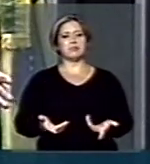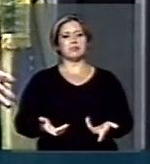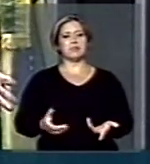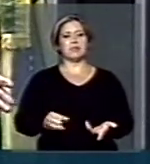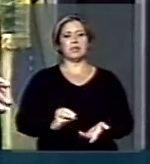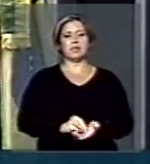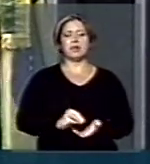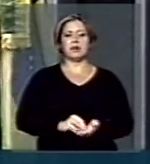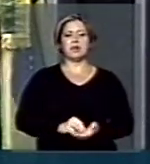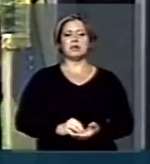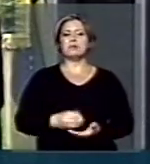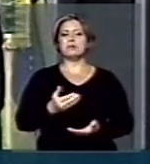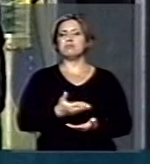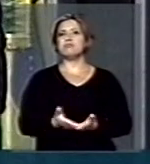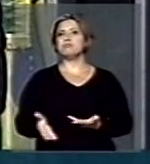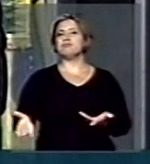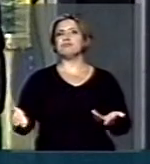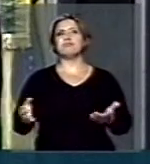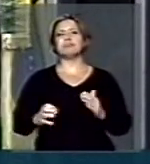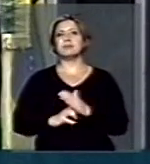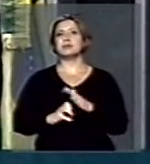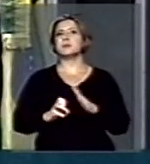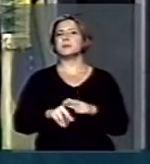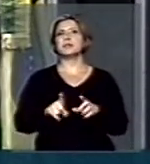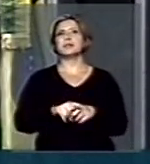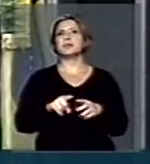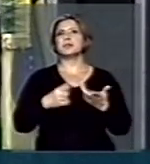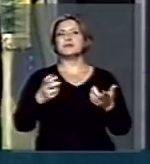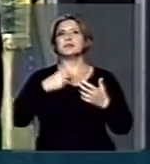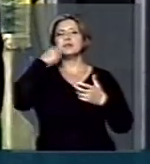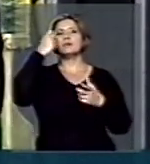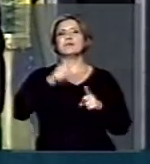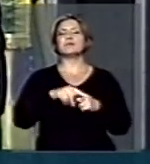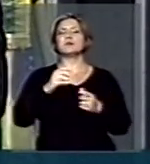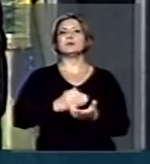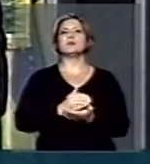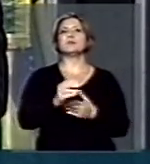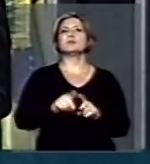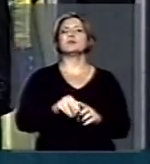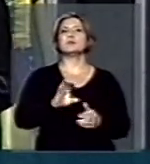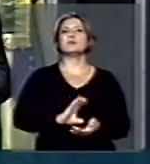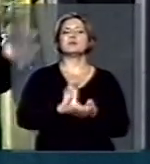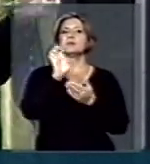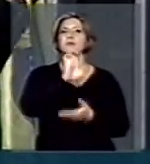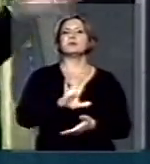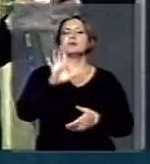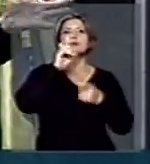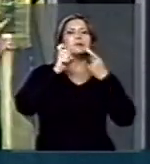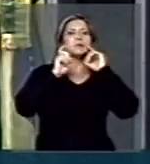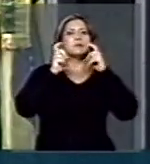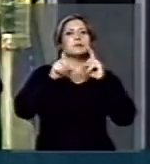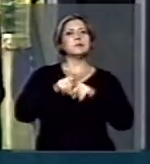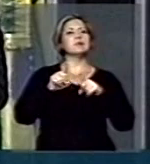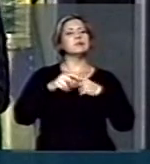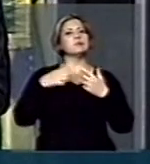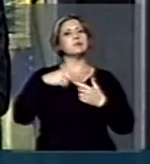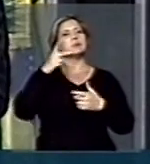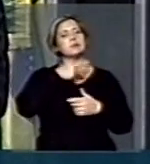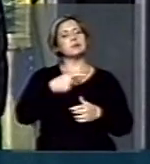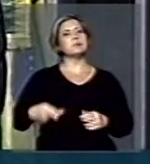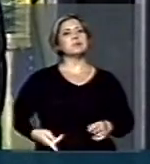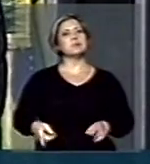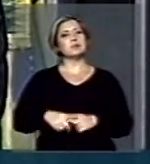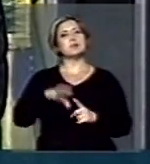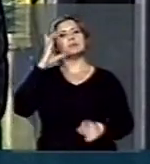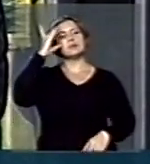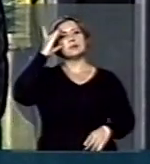desmoralização. A Petrobras foi presidida, a partir do seu Conselho de Administração, pela atual Presidente da República,